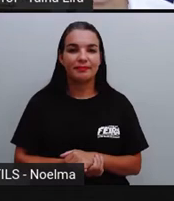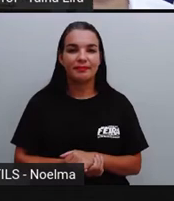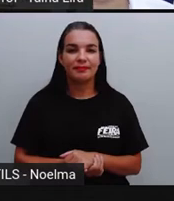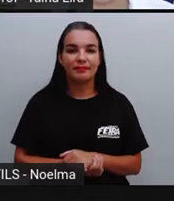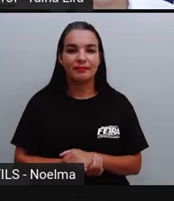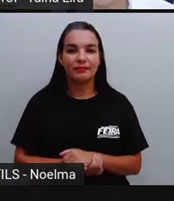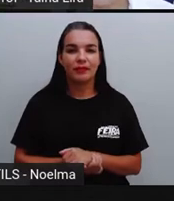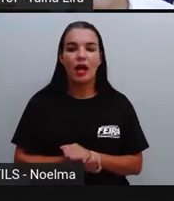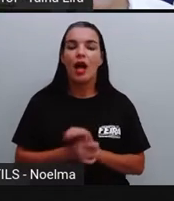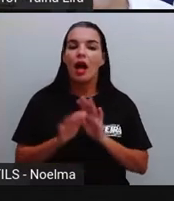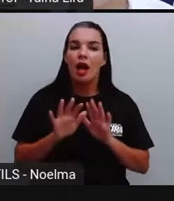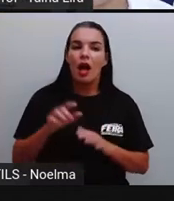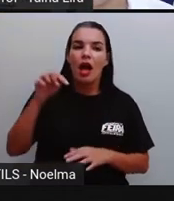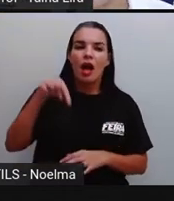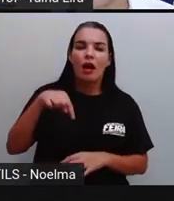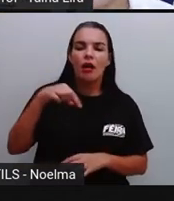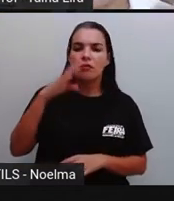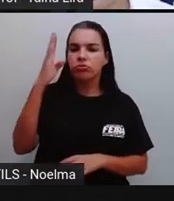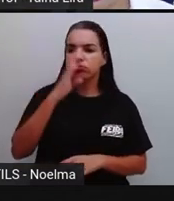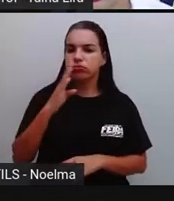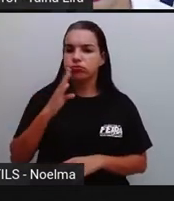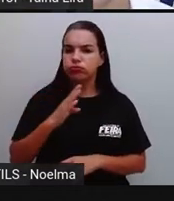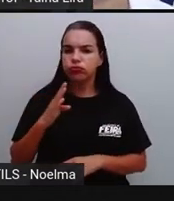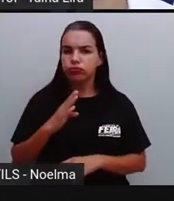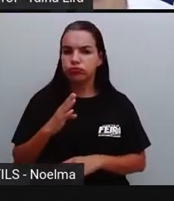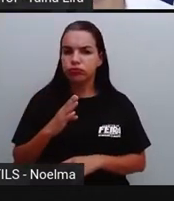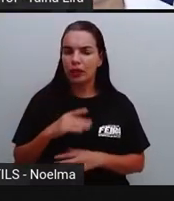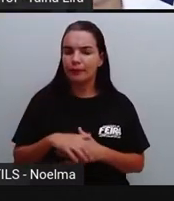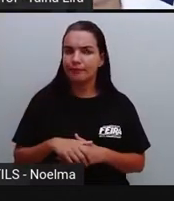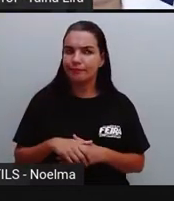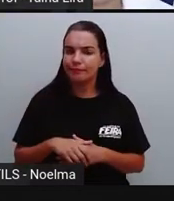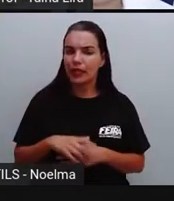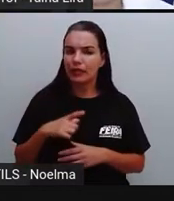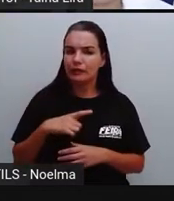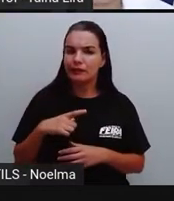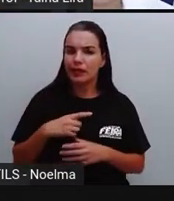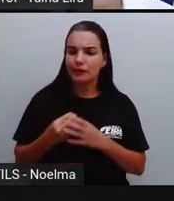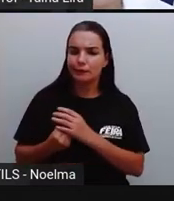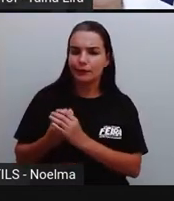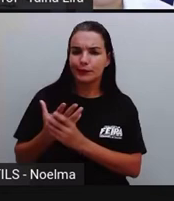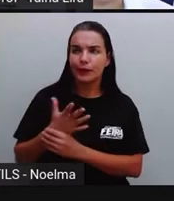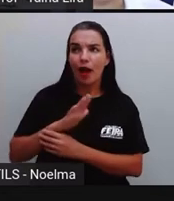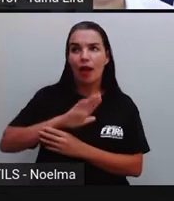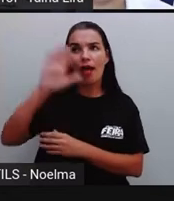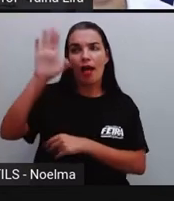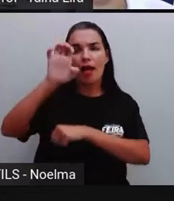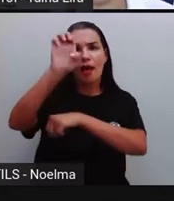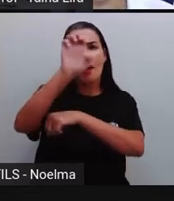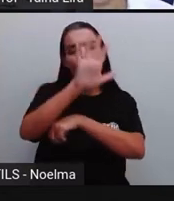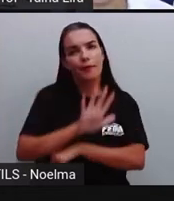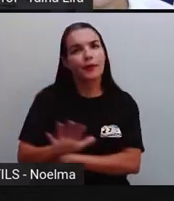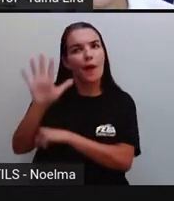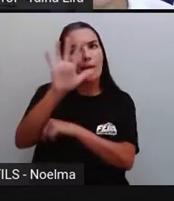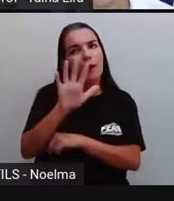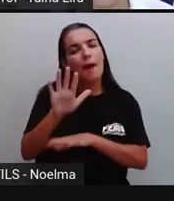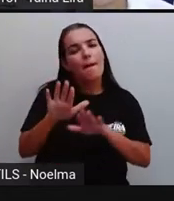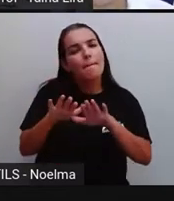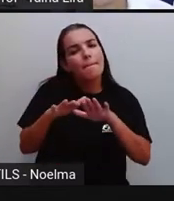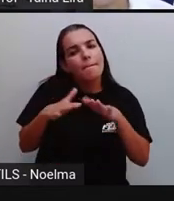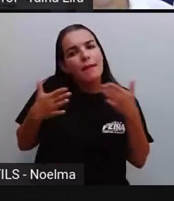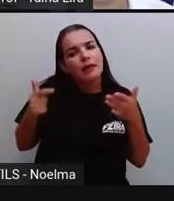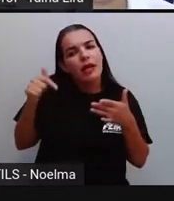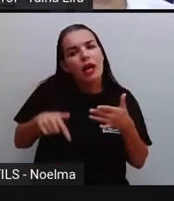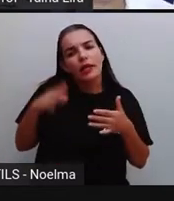E no Brasil, pró, quando a gente... A senhora falou que as escolas surgiram lá na Europa, né? Mas e aqui no